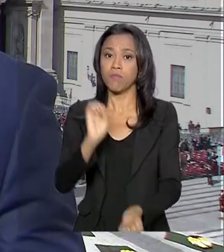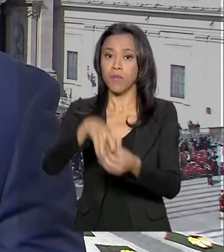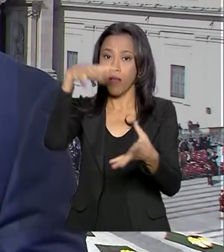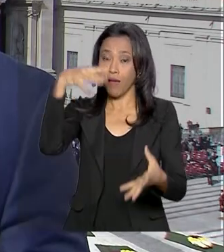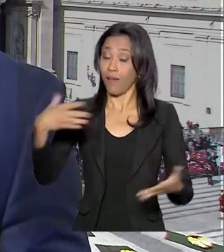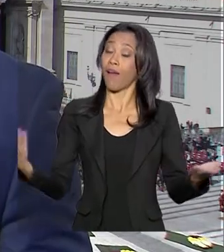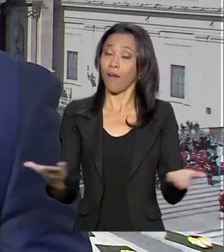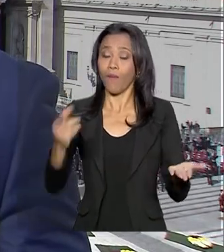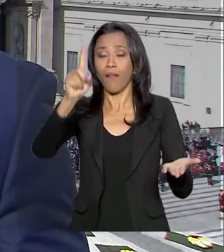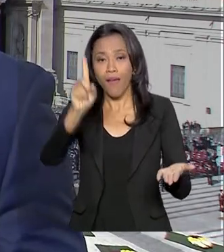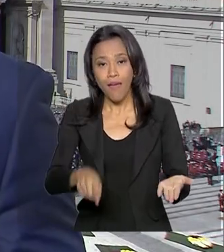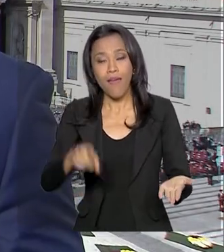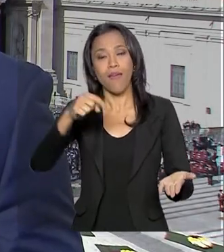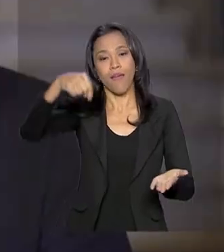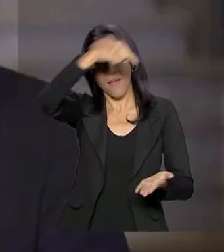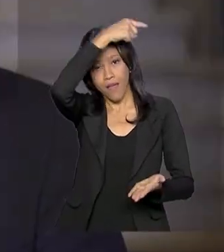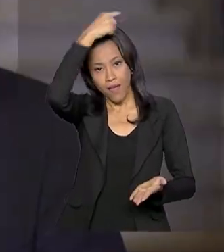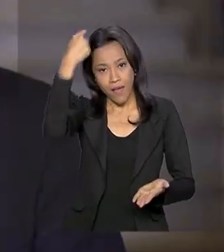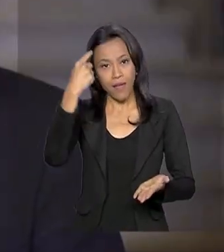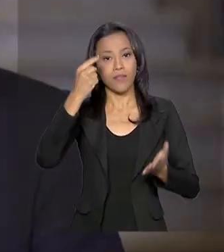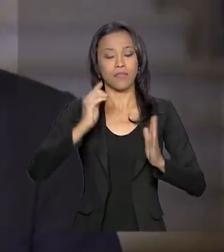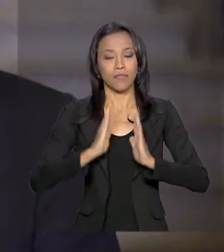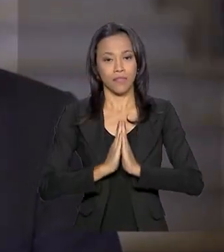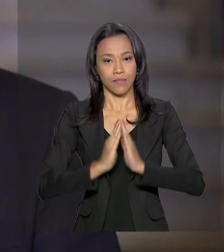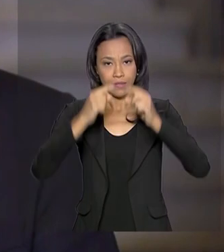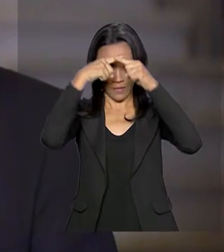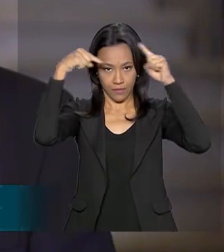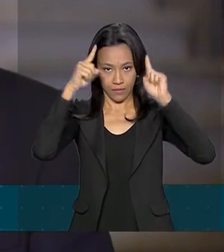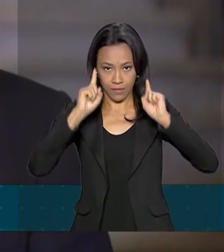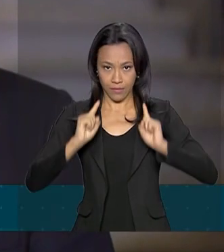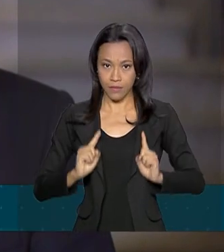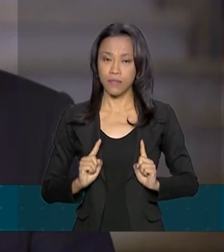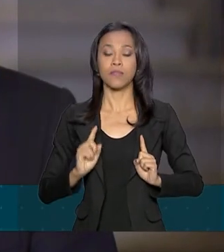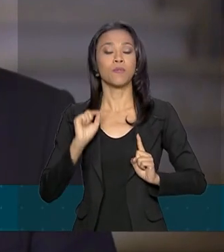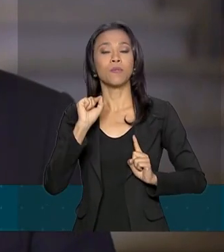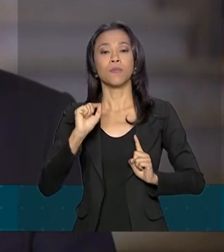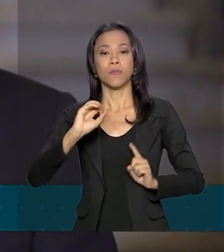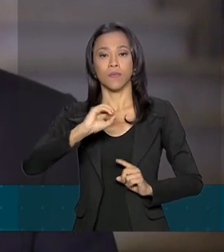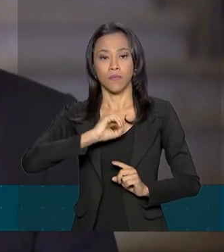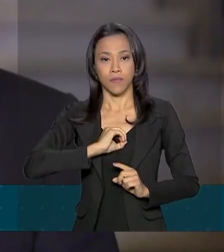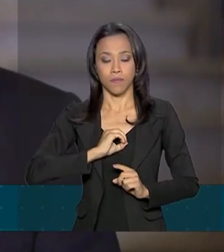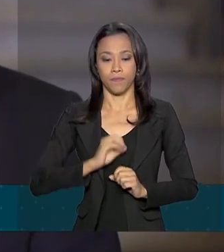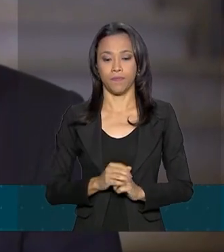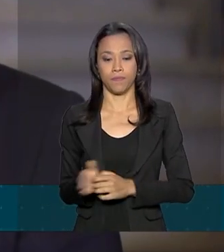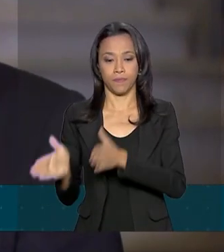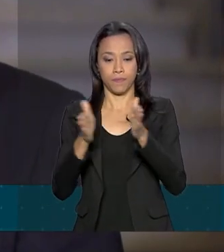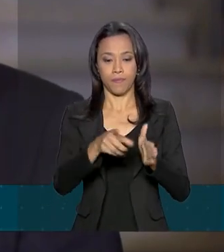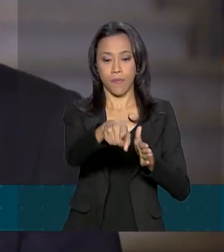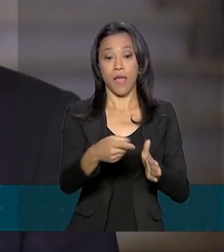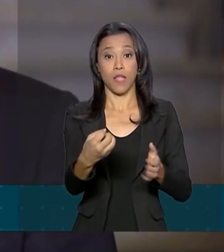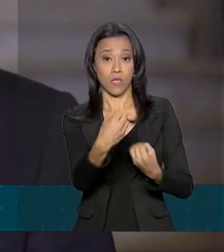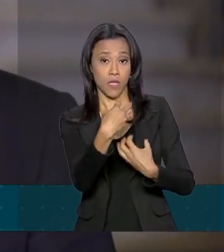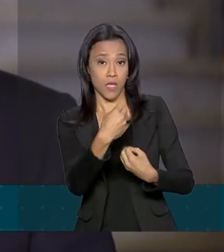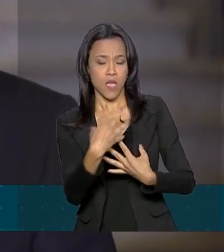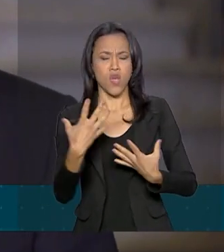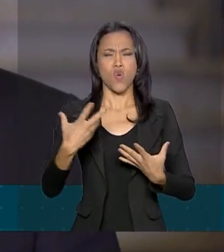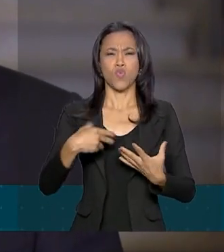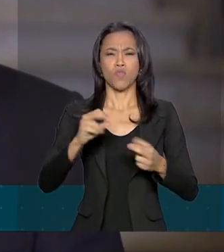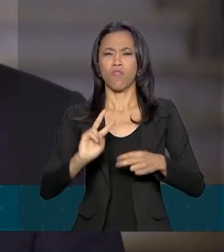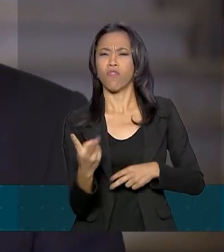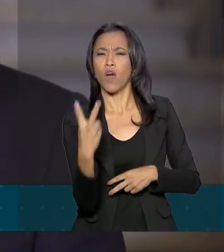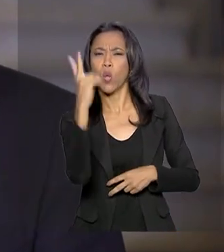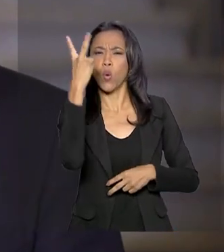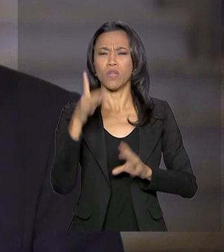é a Santa Dulce dos pobres. A Irmã Dulce nos deixou aqueles valores do desprendimento,